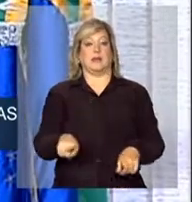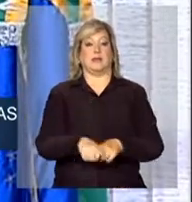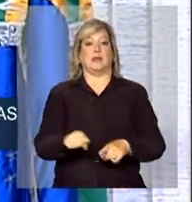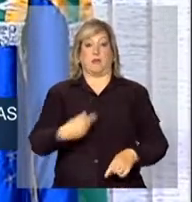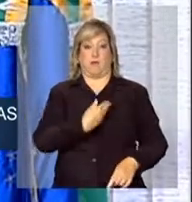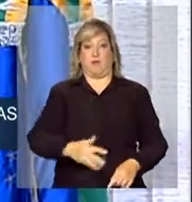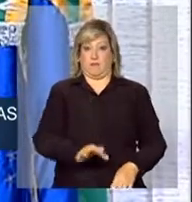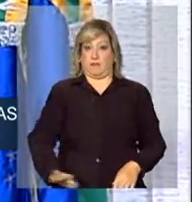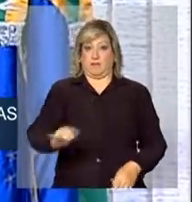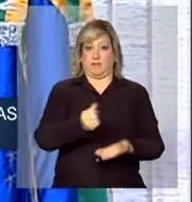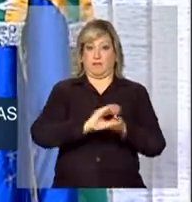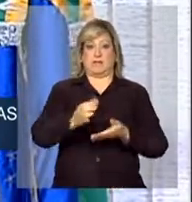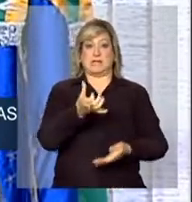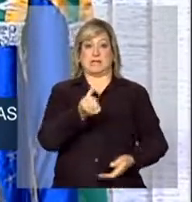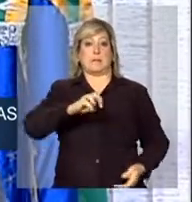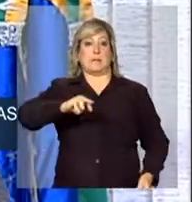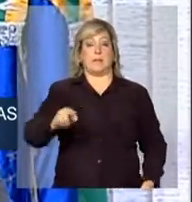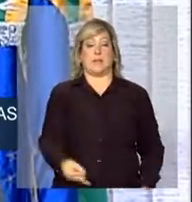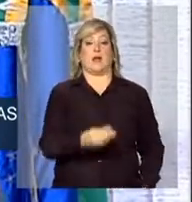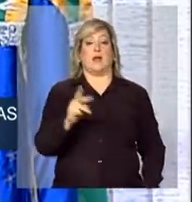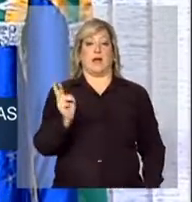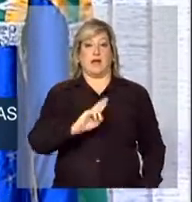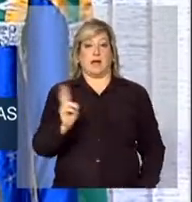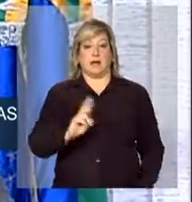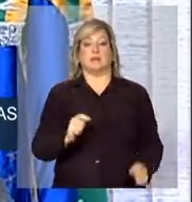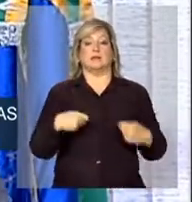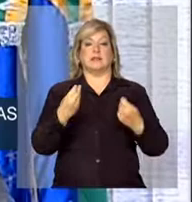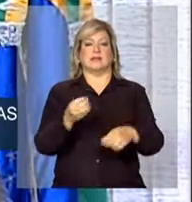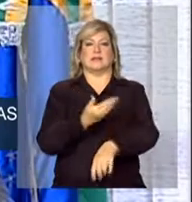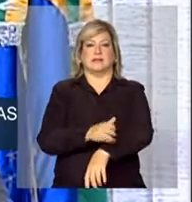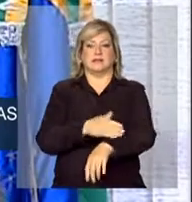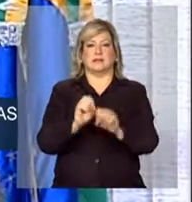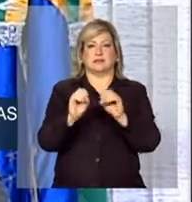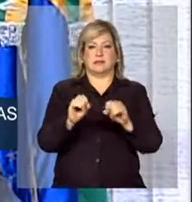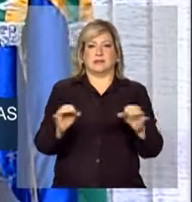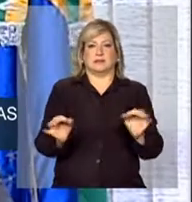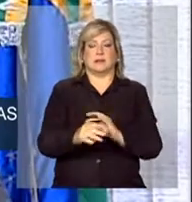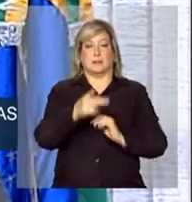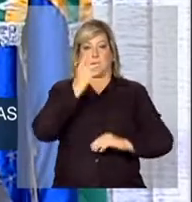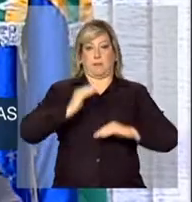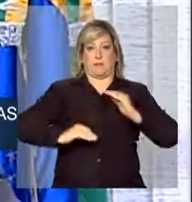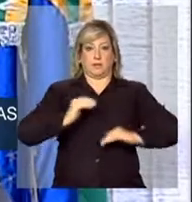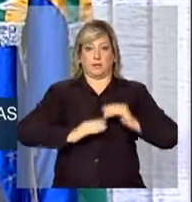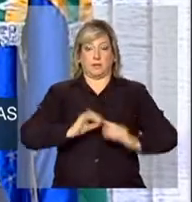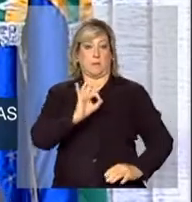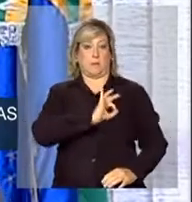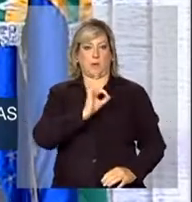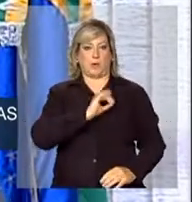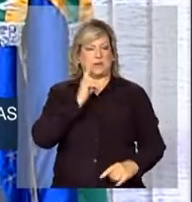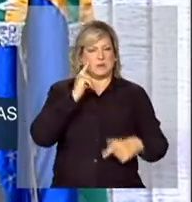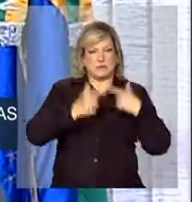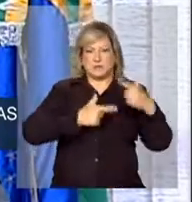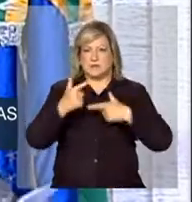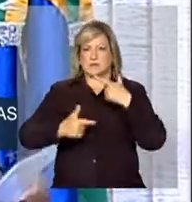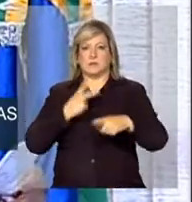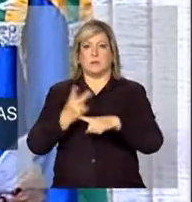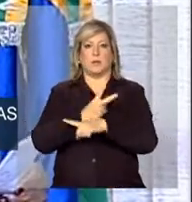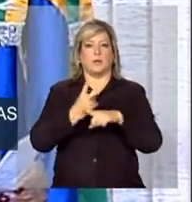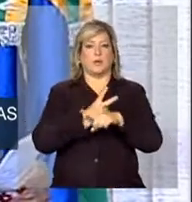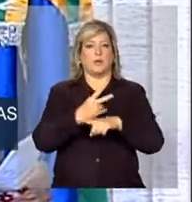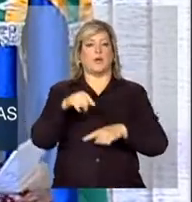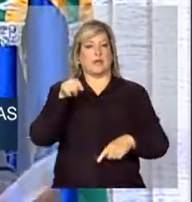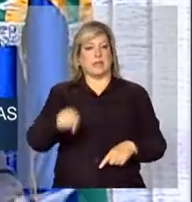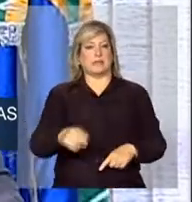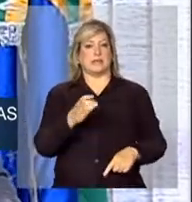cerca de 6 milhões de reais para capacitar também profissionais como policiais que enfrentam este crime diariamente.